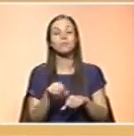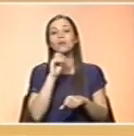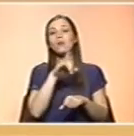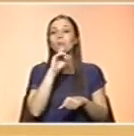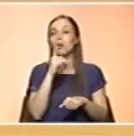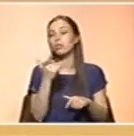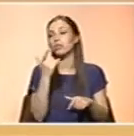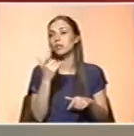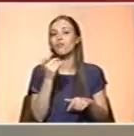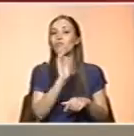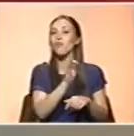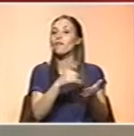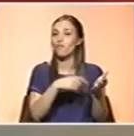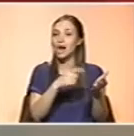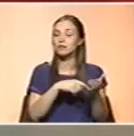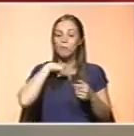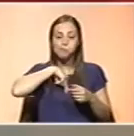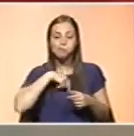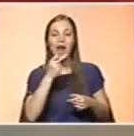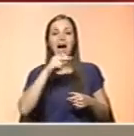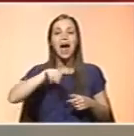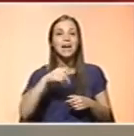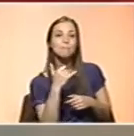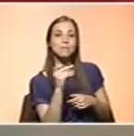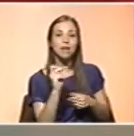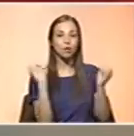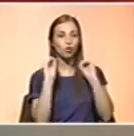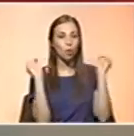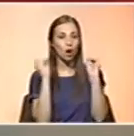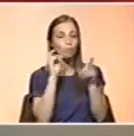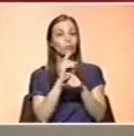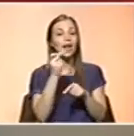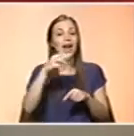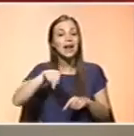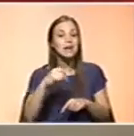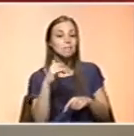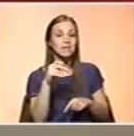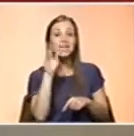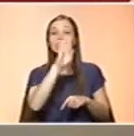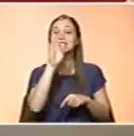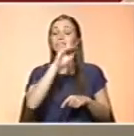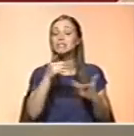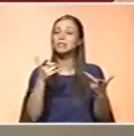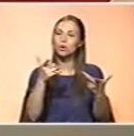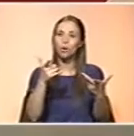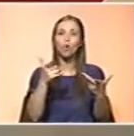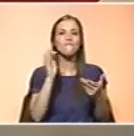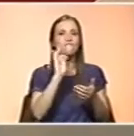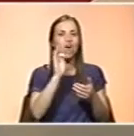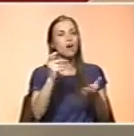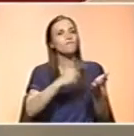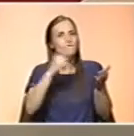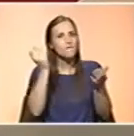falta em ferro sem haver anemia. Porque a anemia só existe quando a depressão é de tal ordem que já o